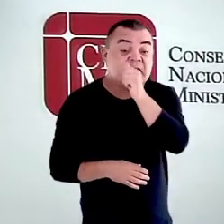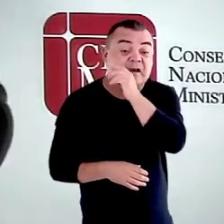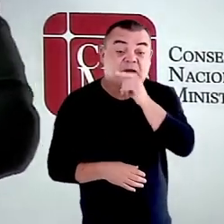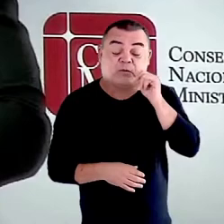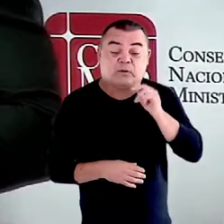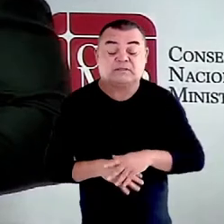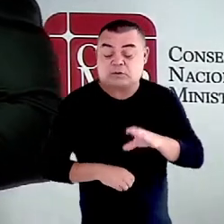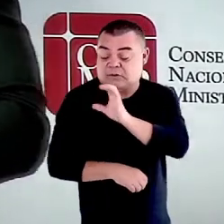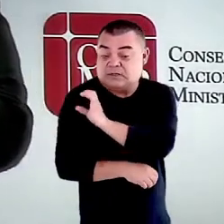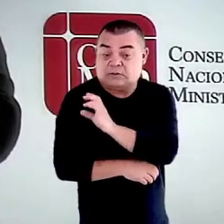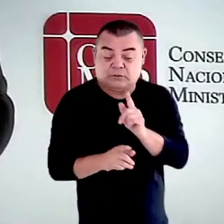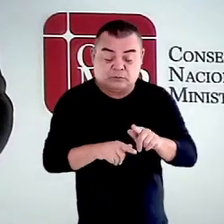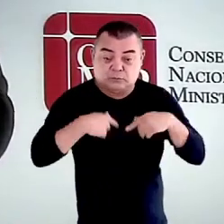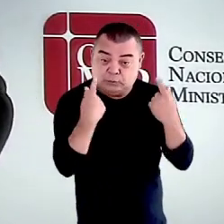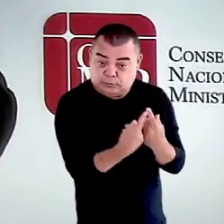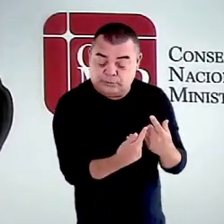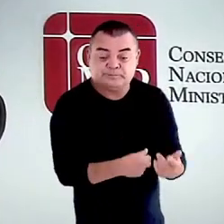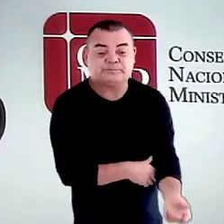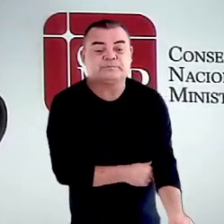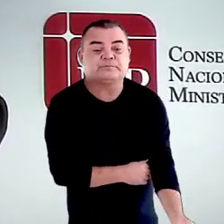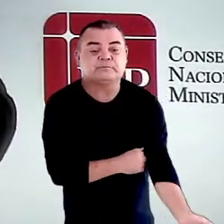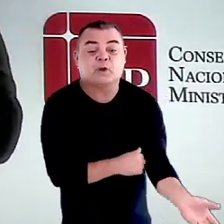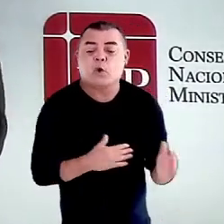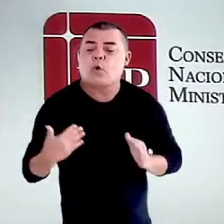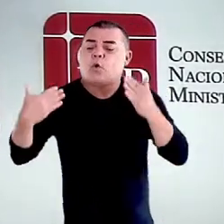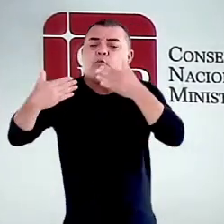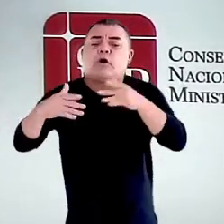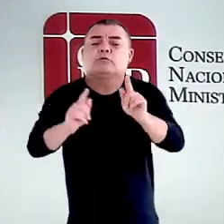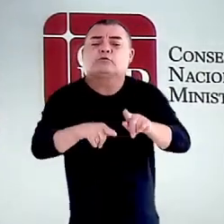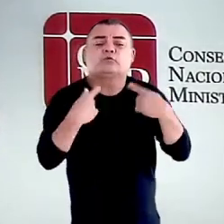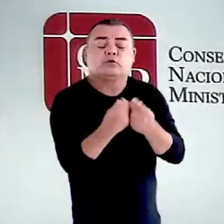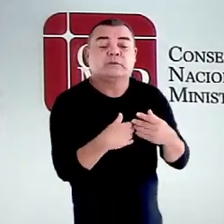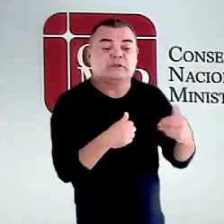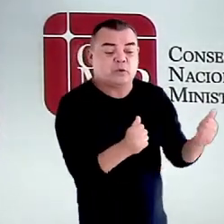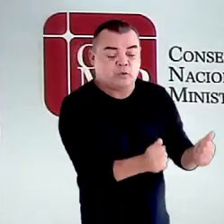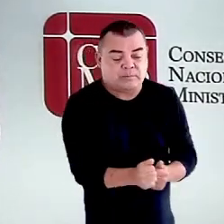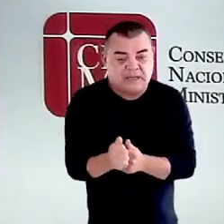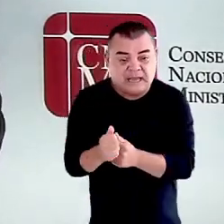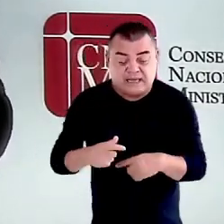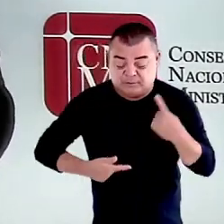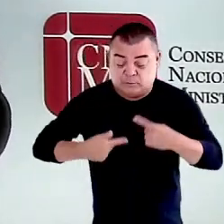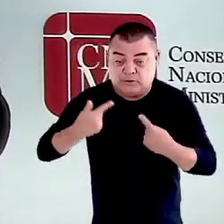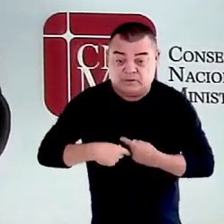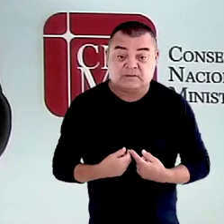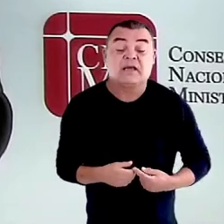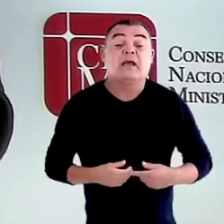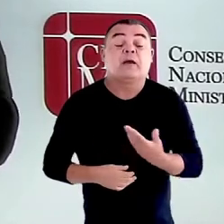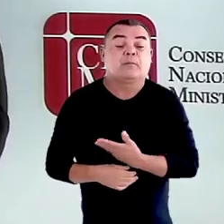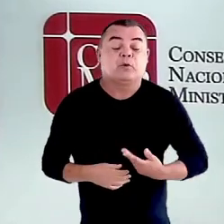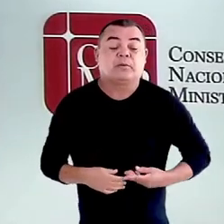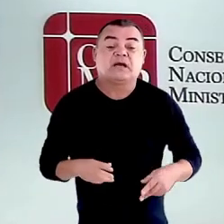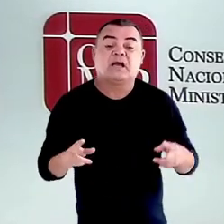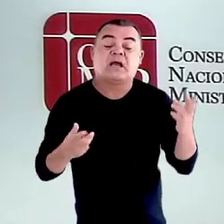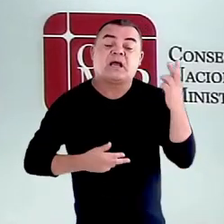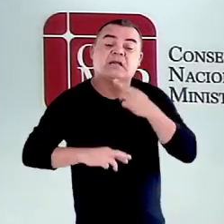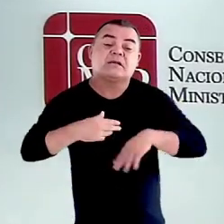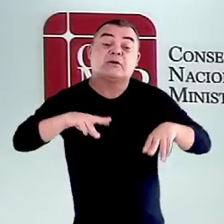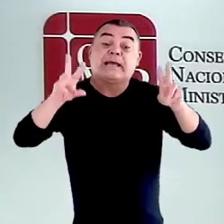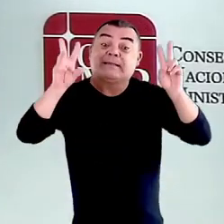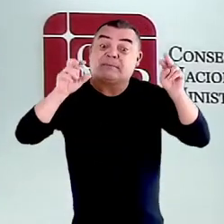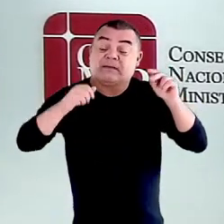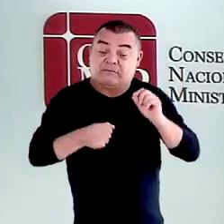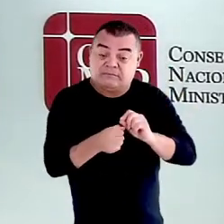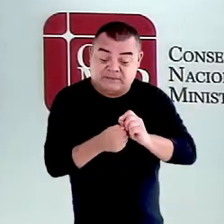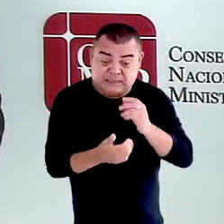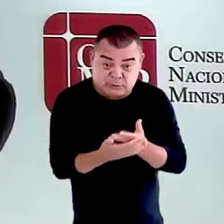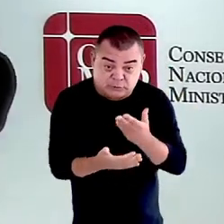Grupo. Os Objetivos do Grupo são acompanhar as políticas públicas relacionadas à temática e realizar estudos e